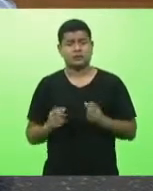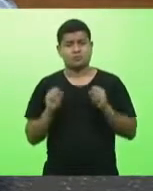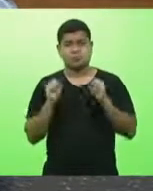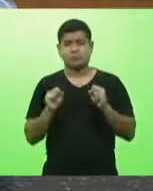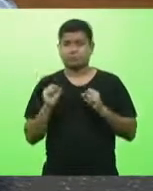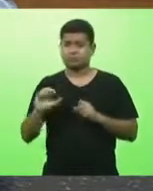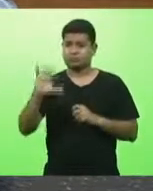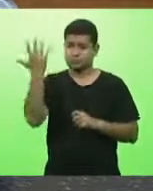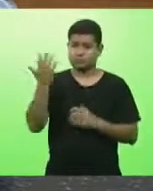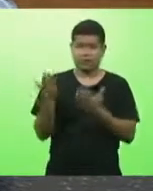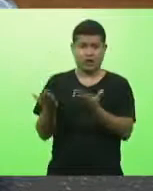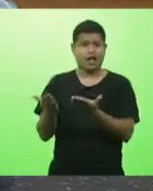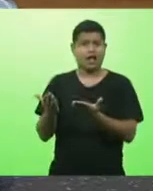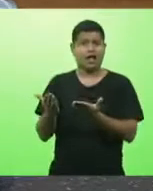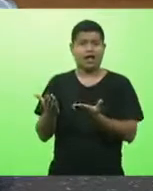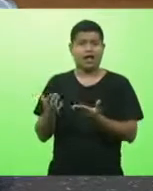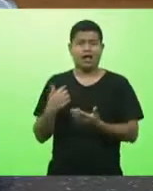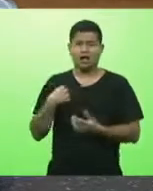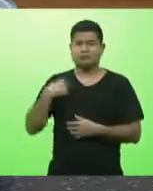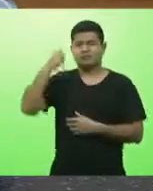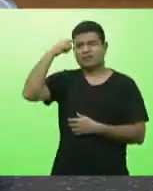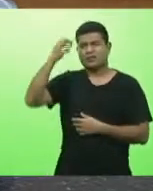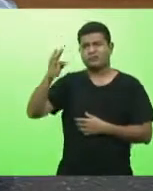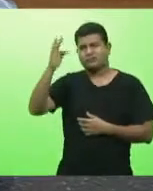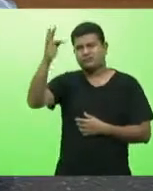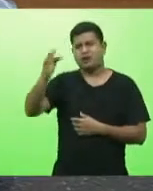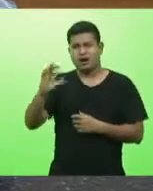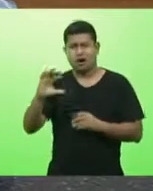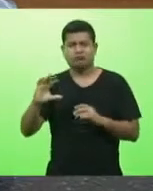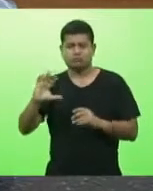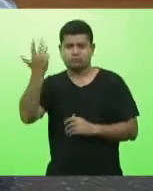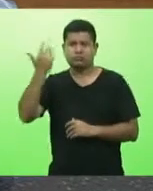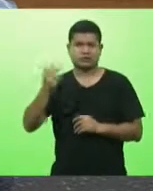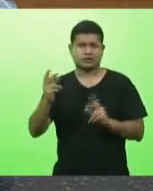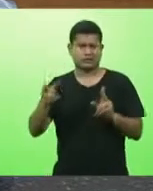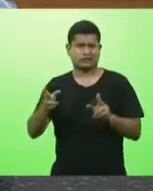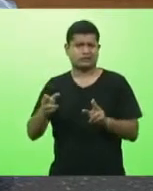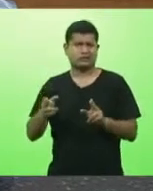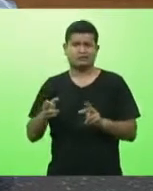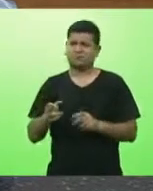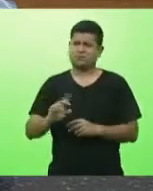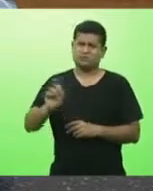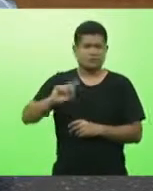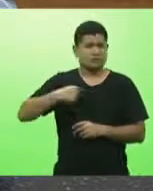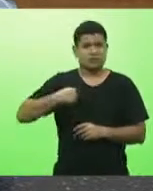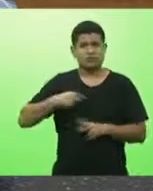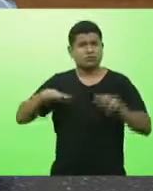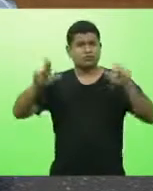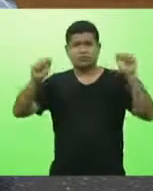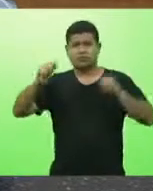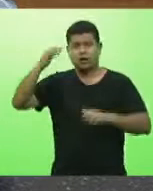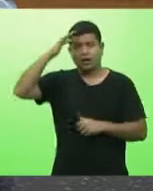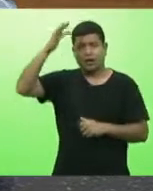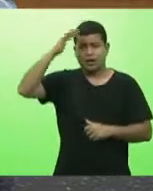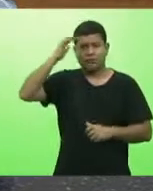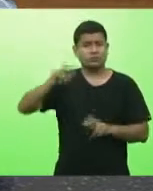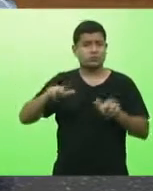que isso fosse aqui em Santa Catarina e buscar